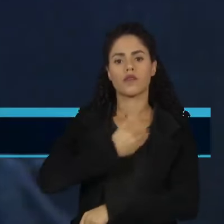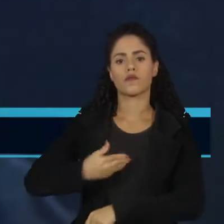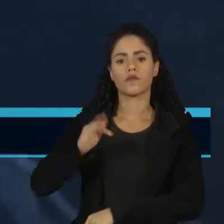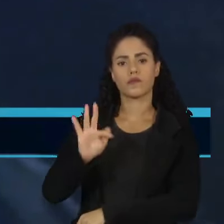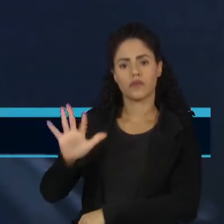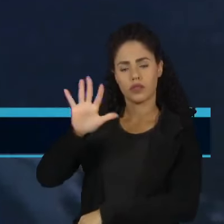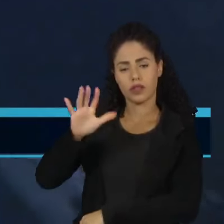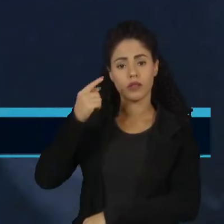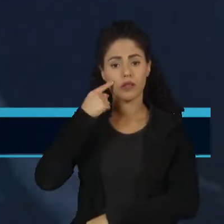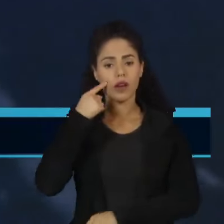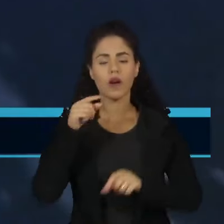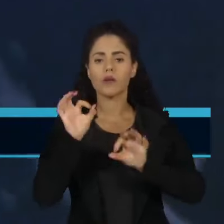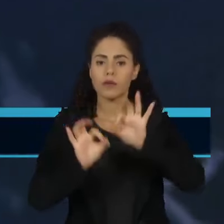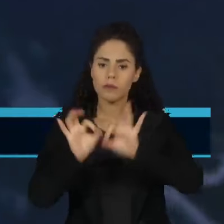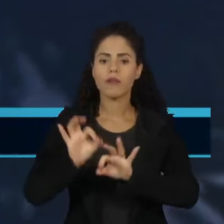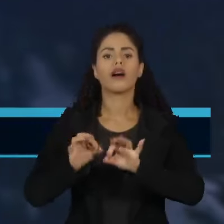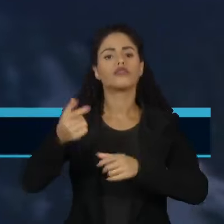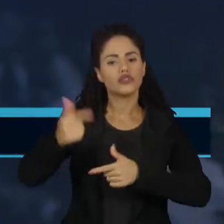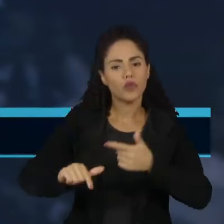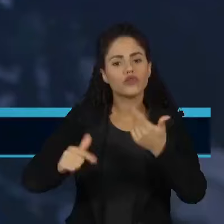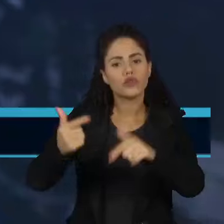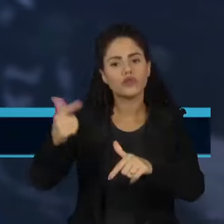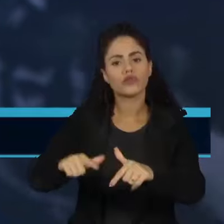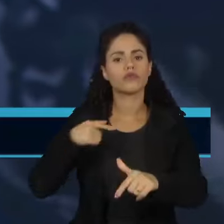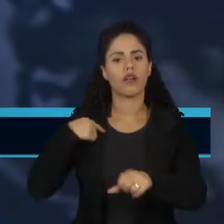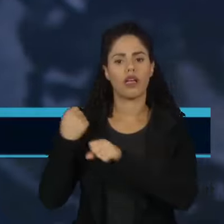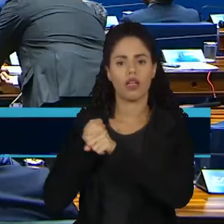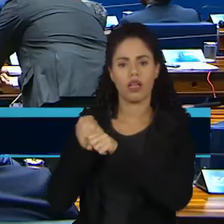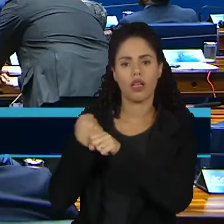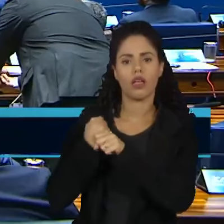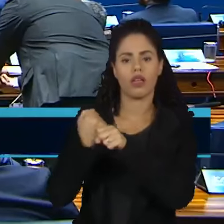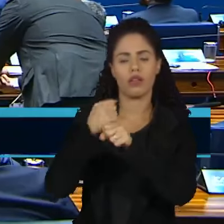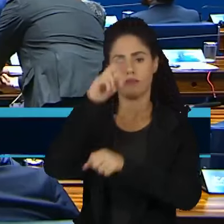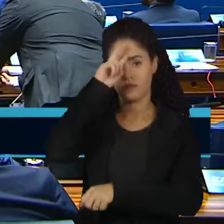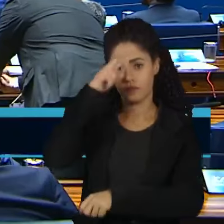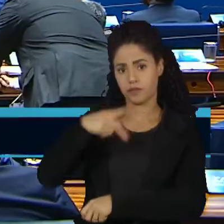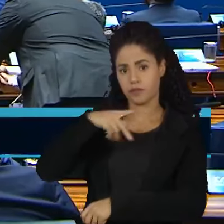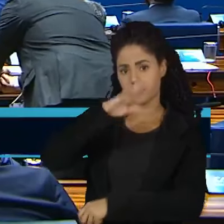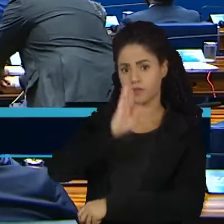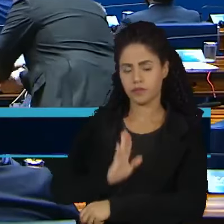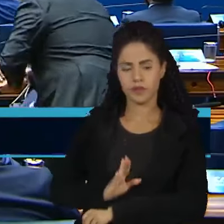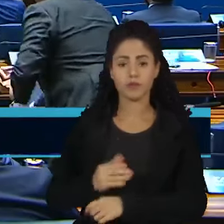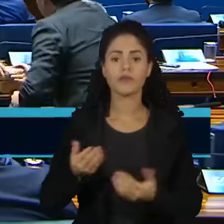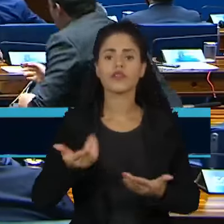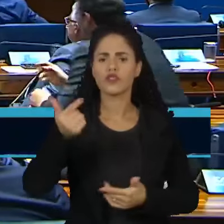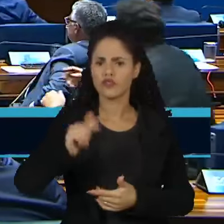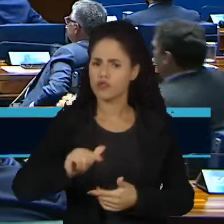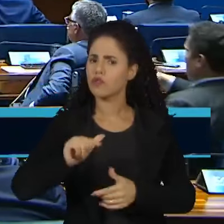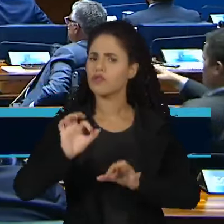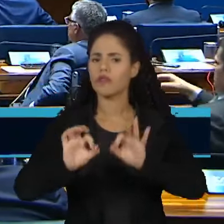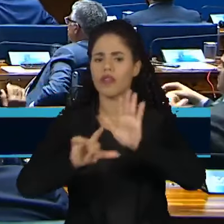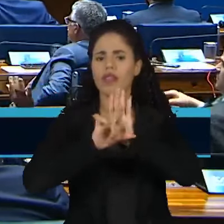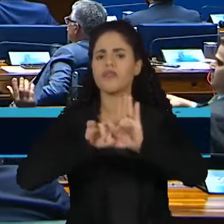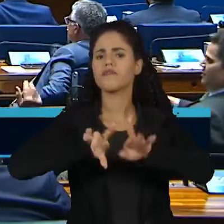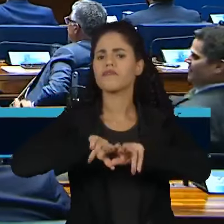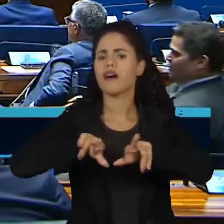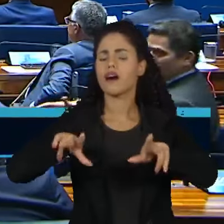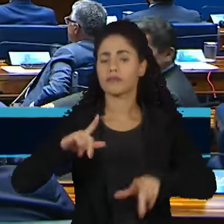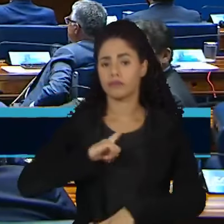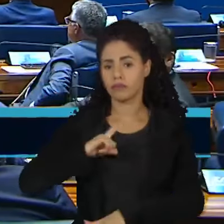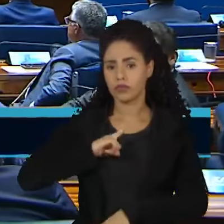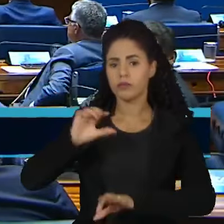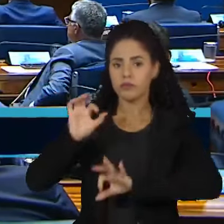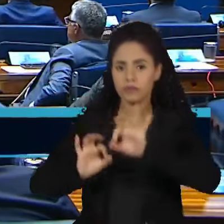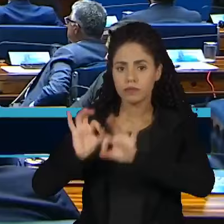interrompida e recomeçou em vários momentos da história do país. Poderia ser mais uma entre tantas leis que fazem parte da